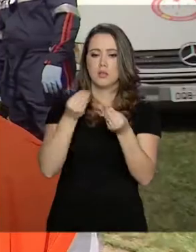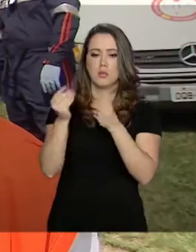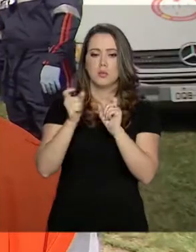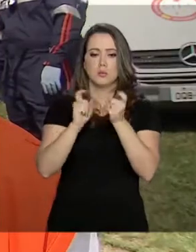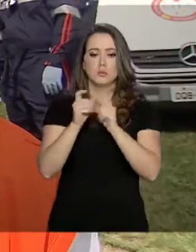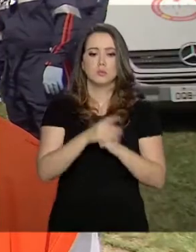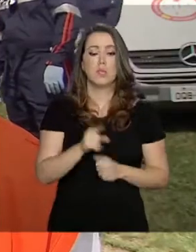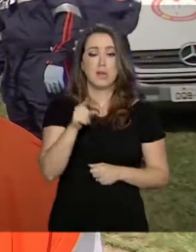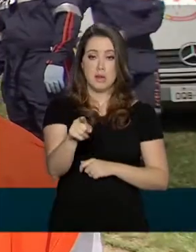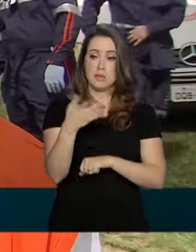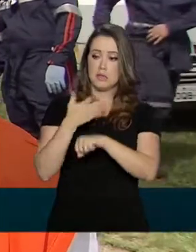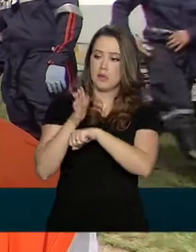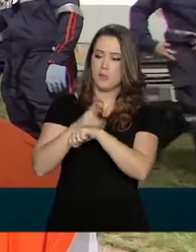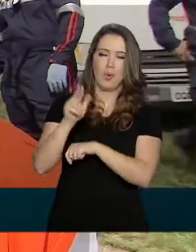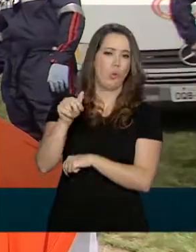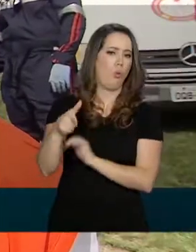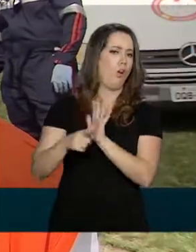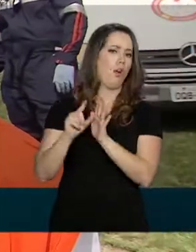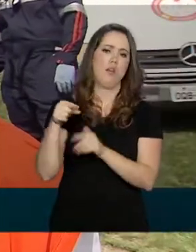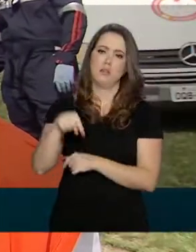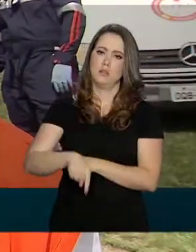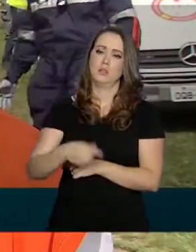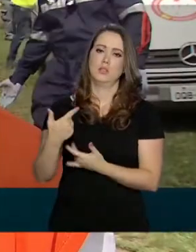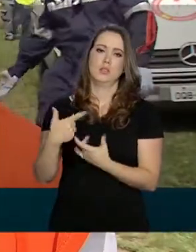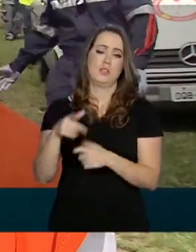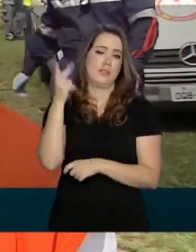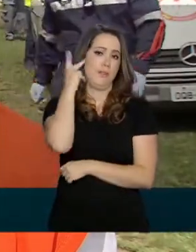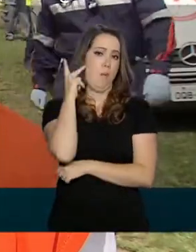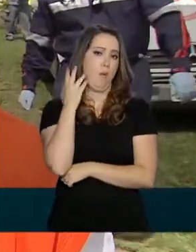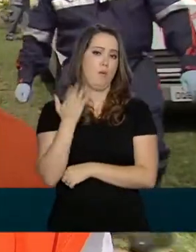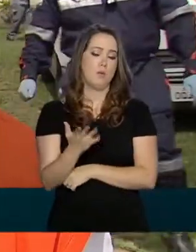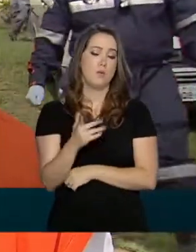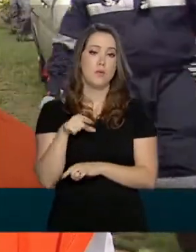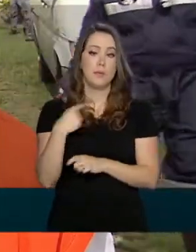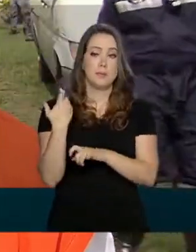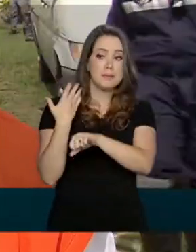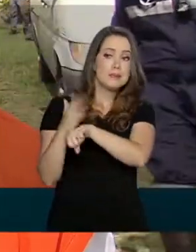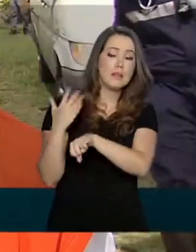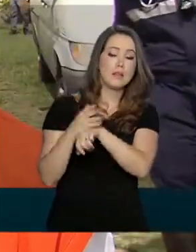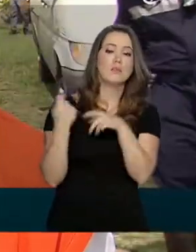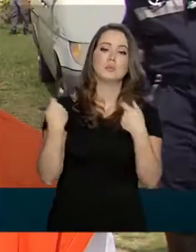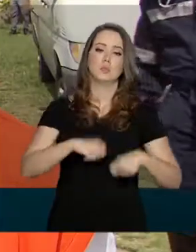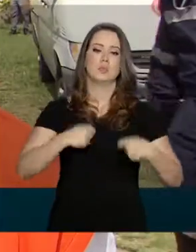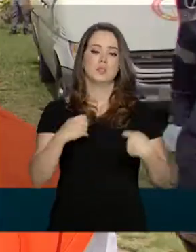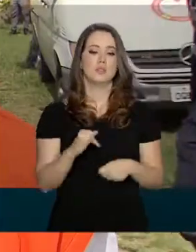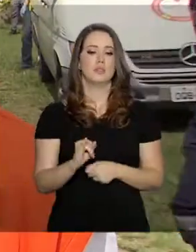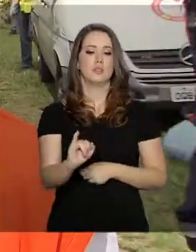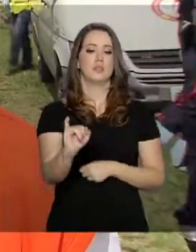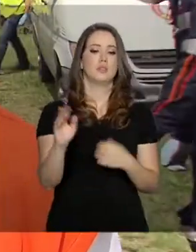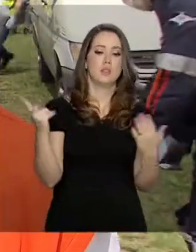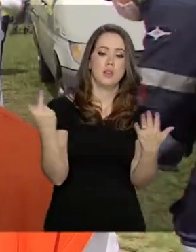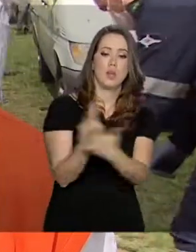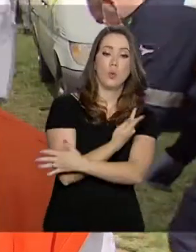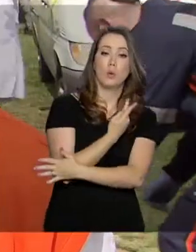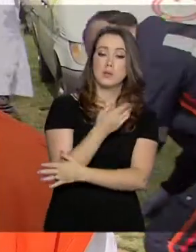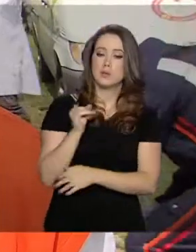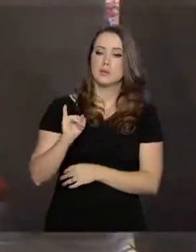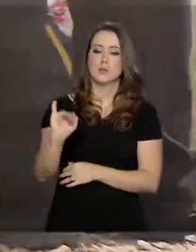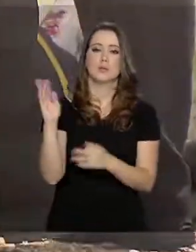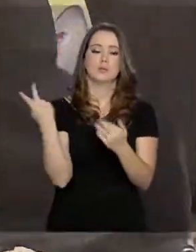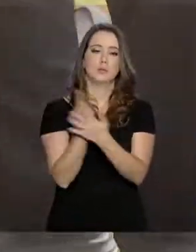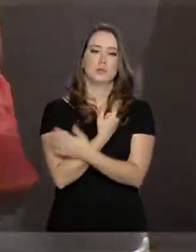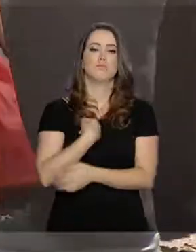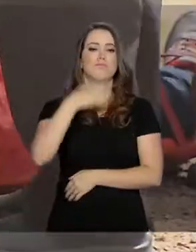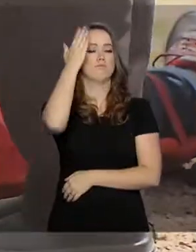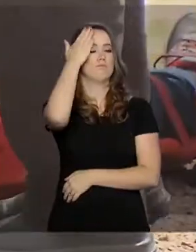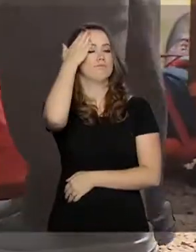tipo de treinamento nunca foi feito aqui em Guarulhos. Nós precisamos treinar para na hora que ocorrer, se ocorrer, a